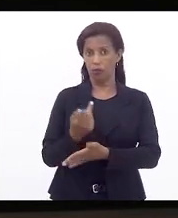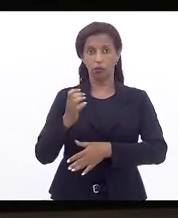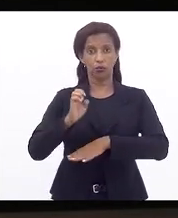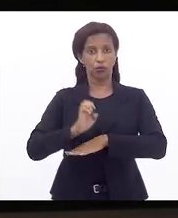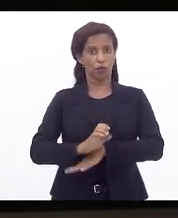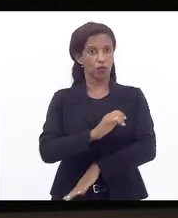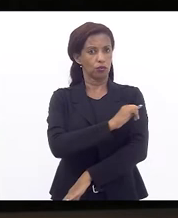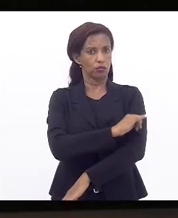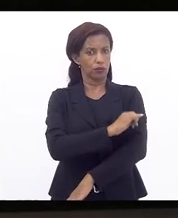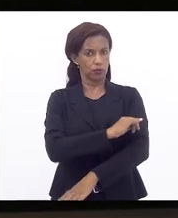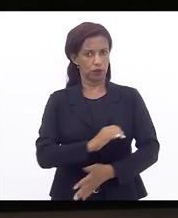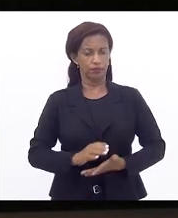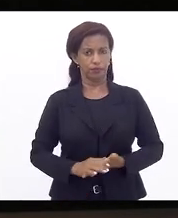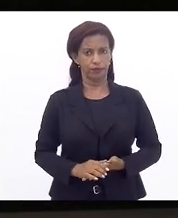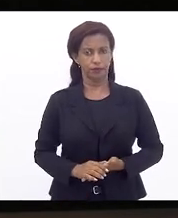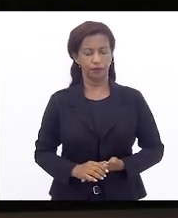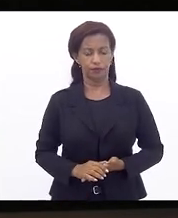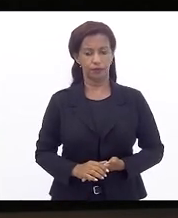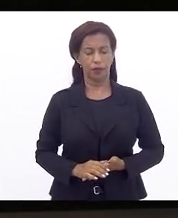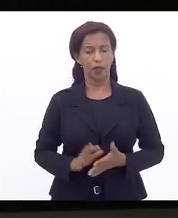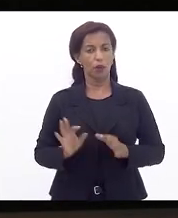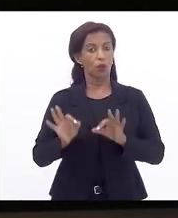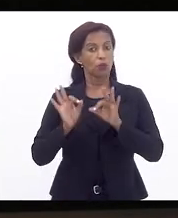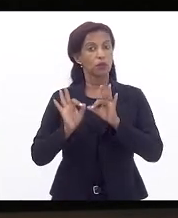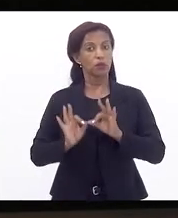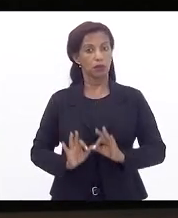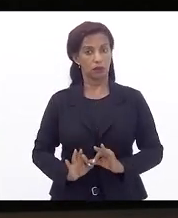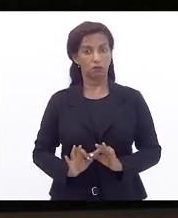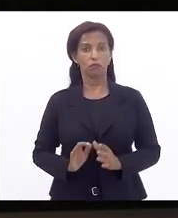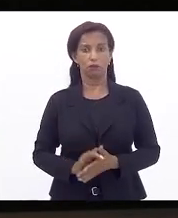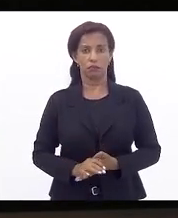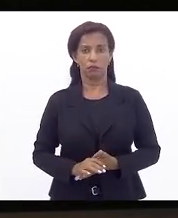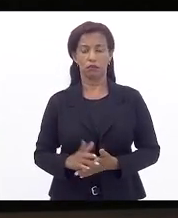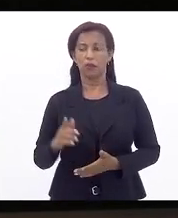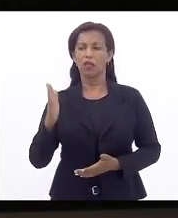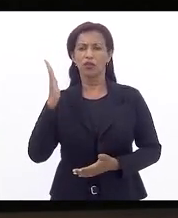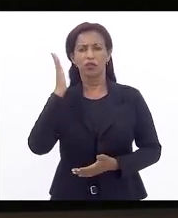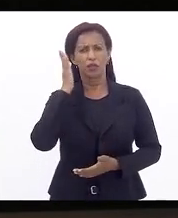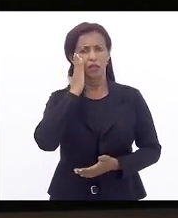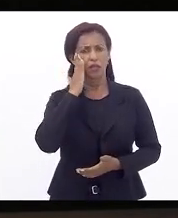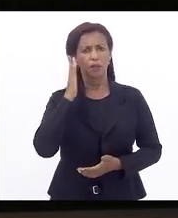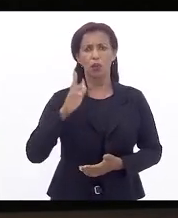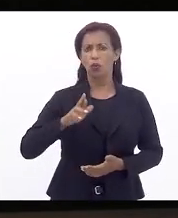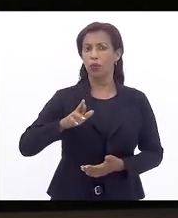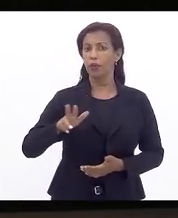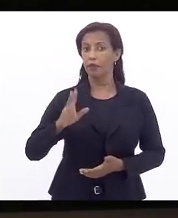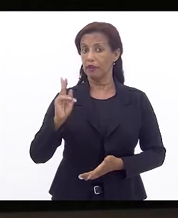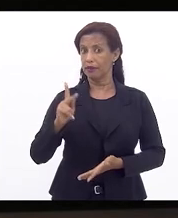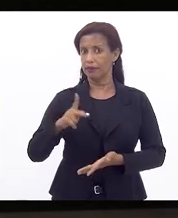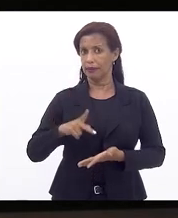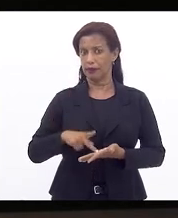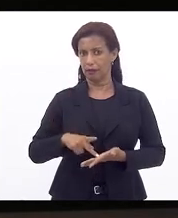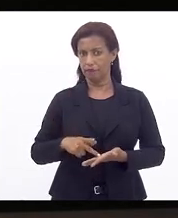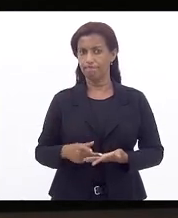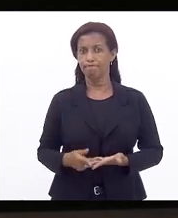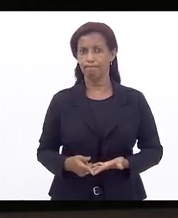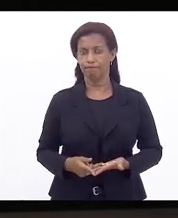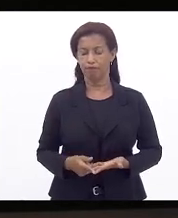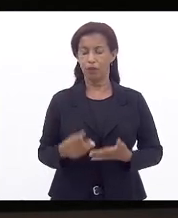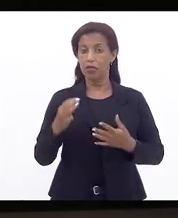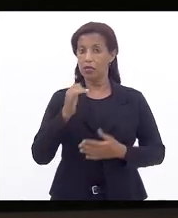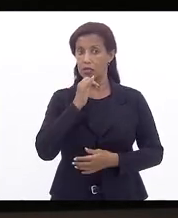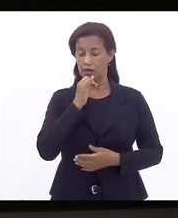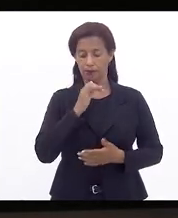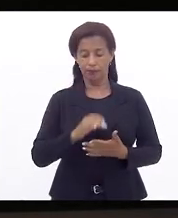Estado do Rio de Janeiro e com certeza a gente está sabendo que não vai dar certo, por exemplo, todo,